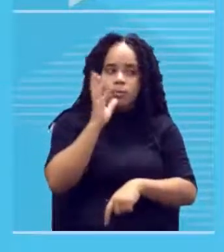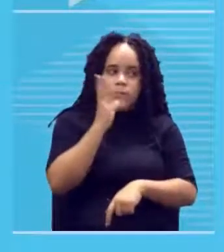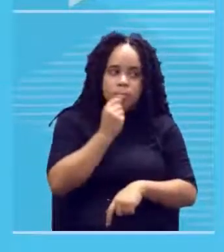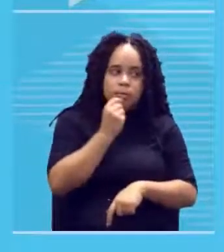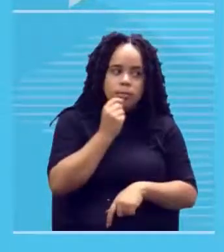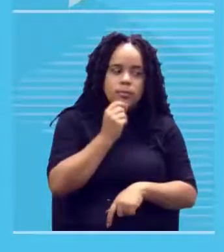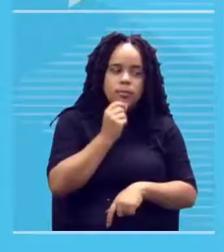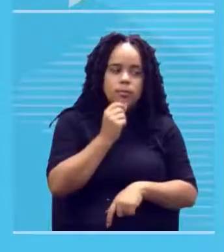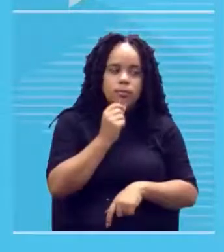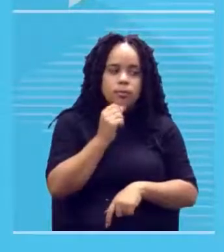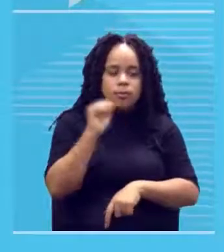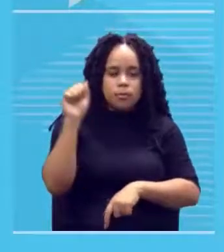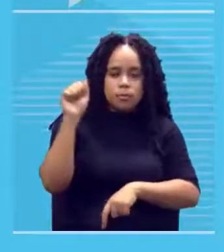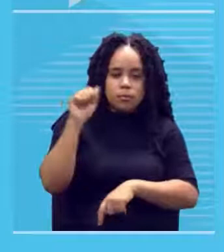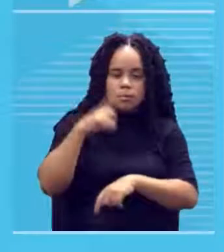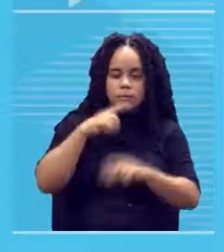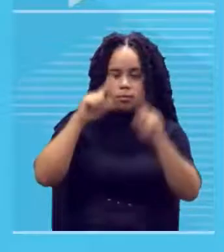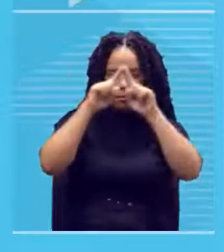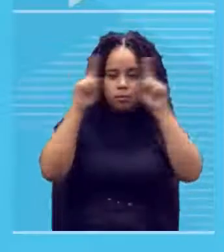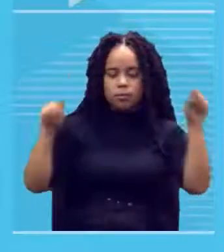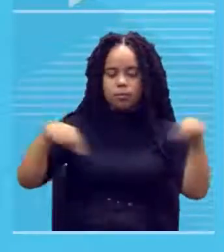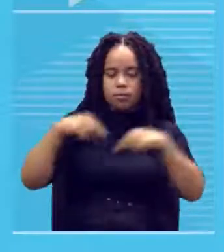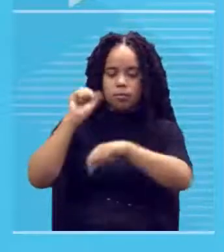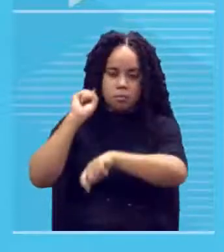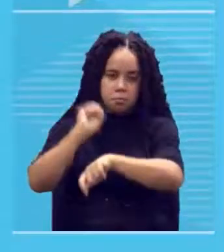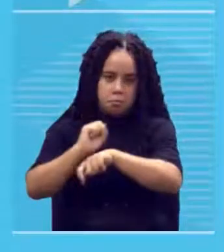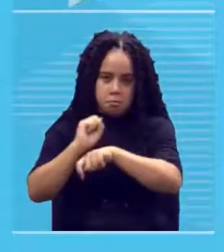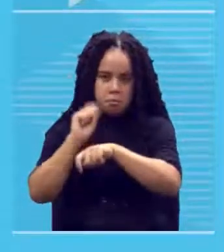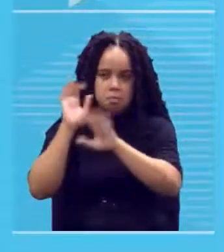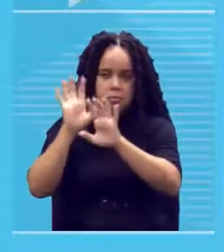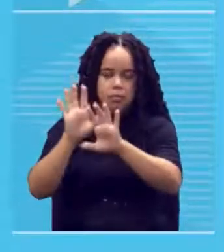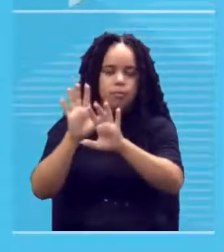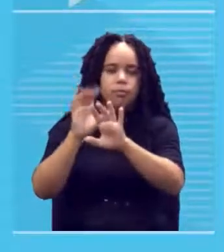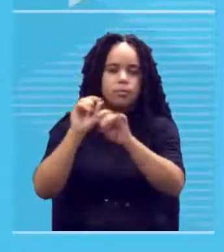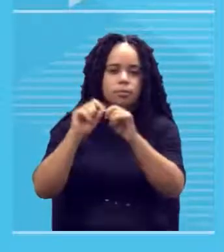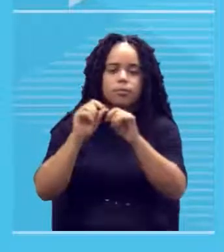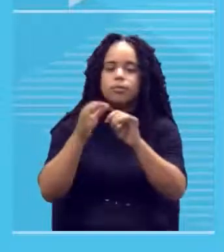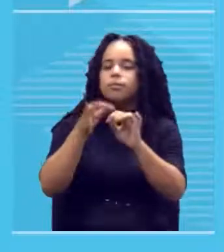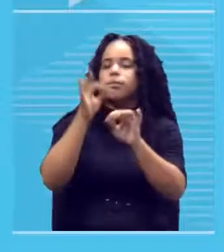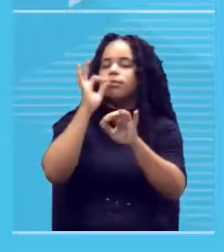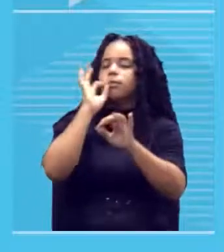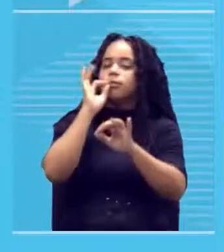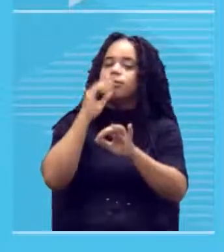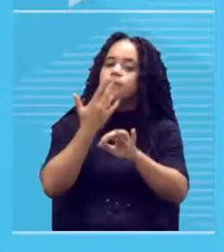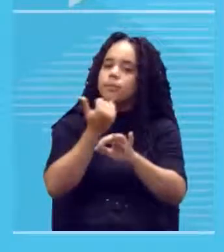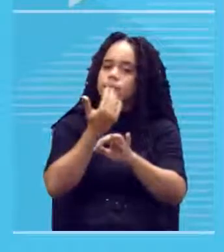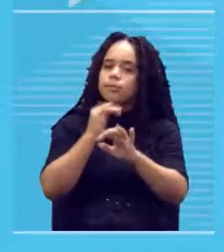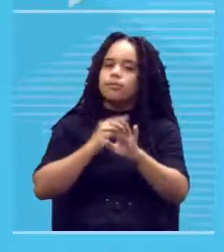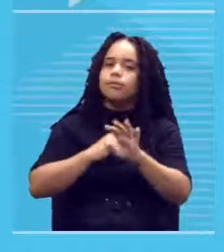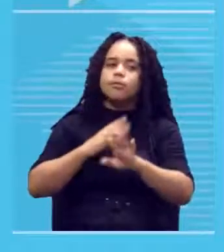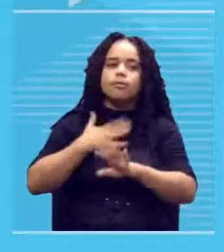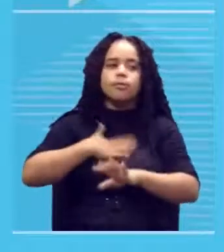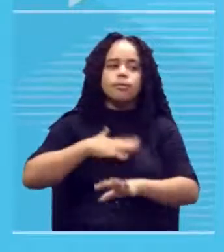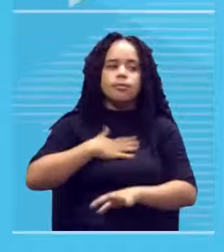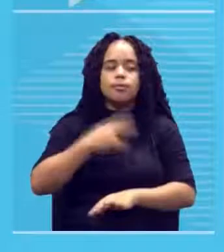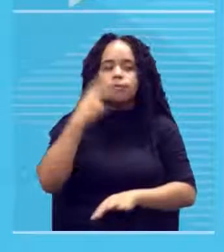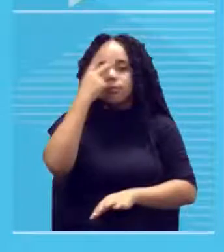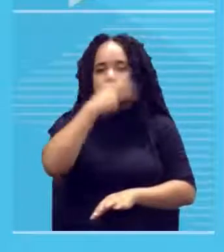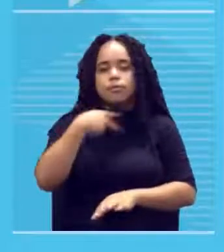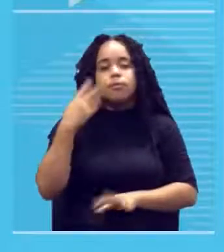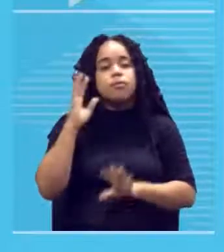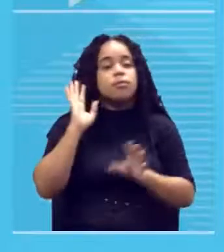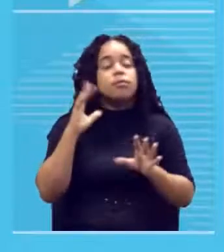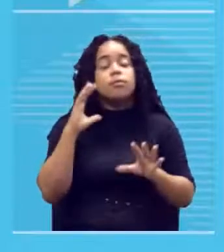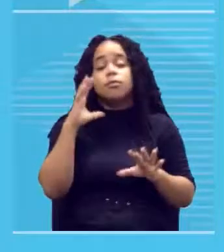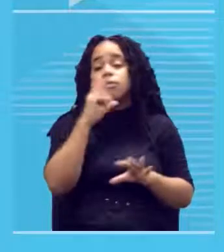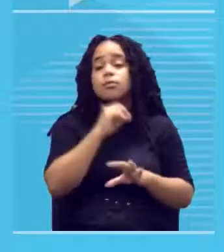em uma área do quadro e aí cansei vou tomar um cafezinho aí demora uma hora duas quando você volta já está seco